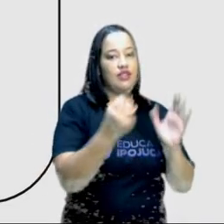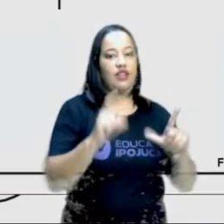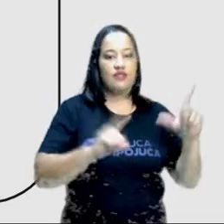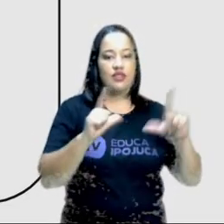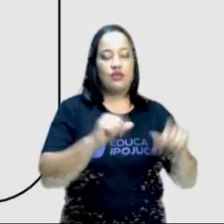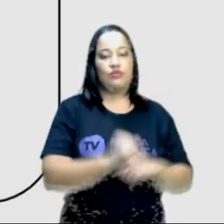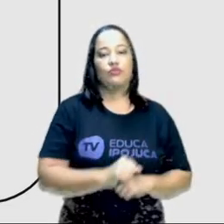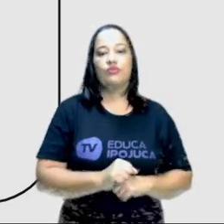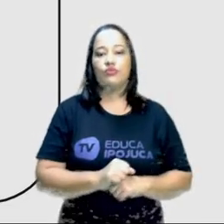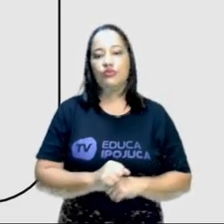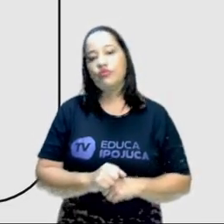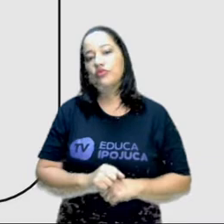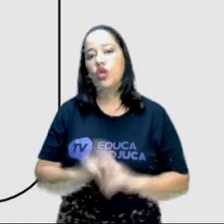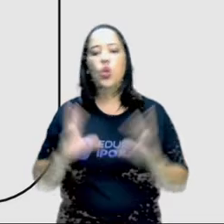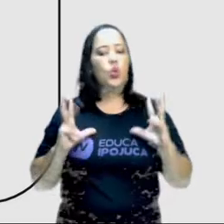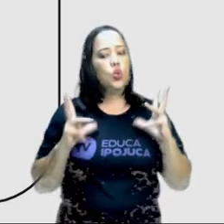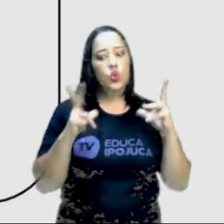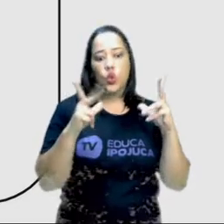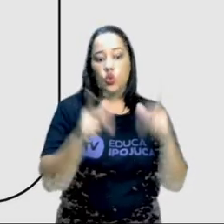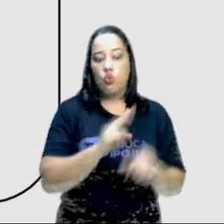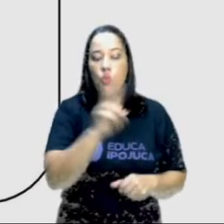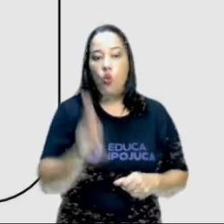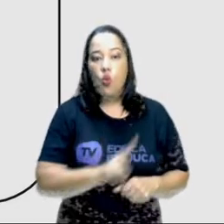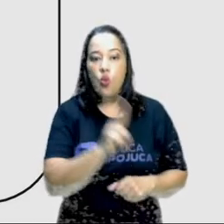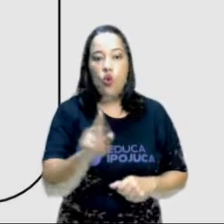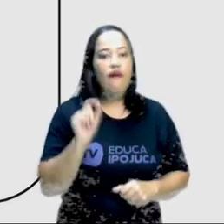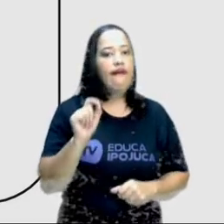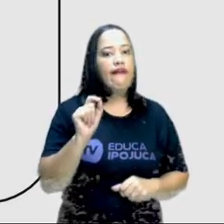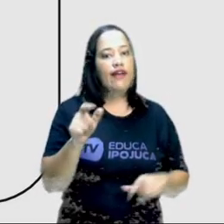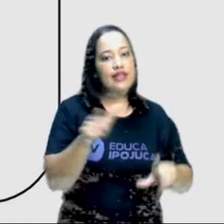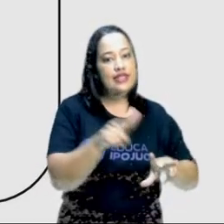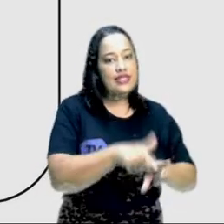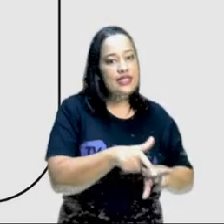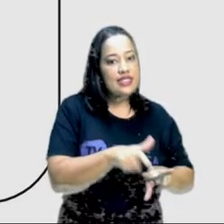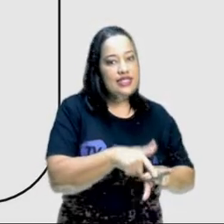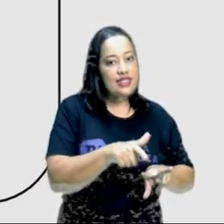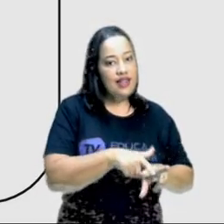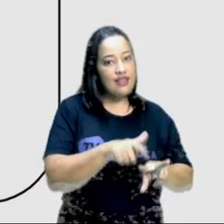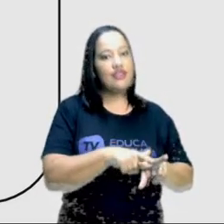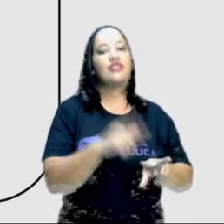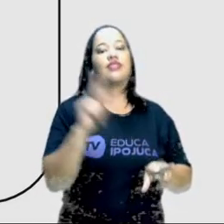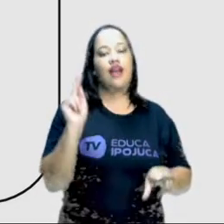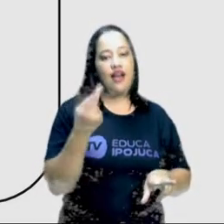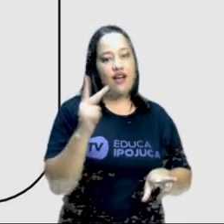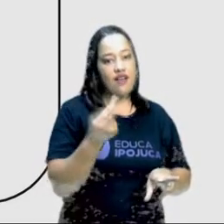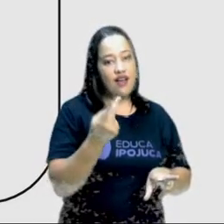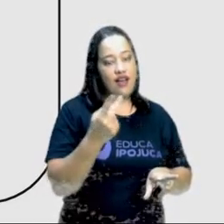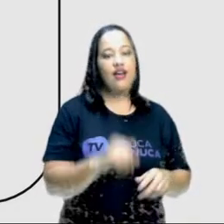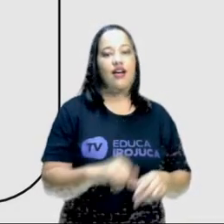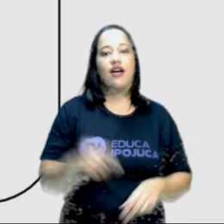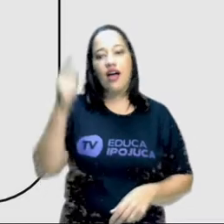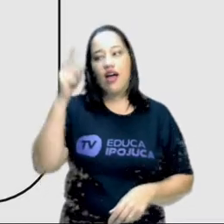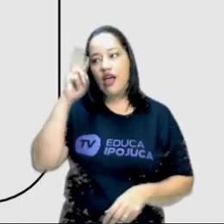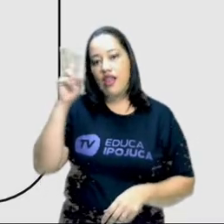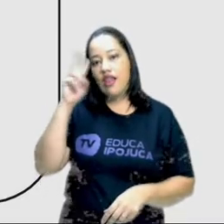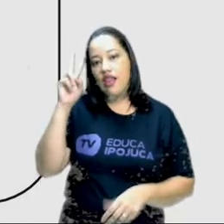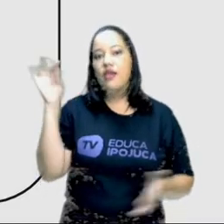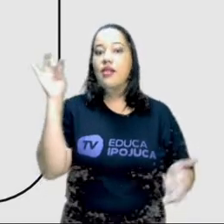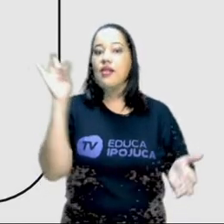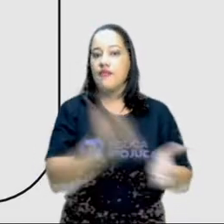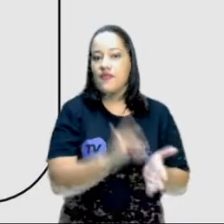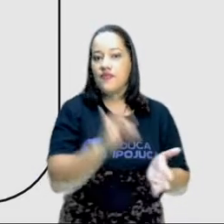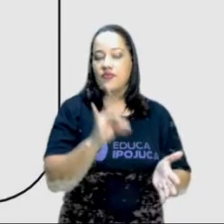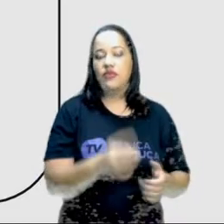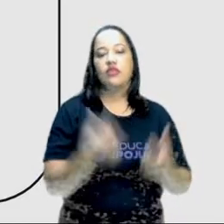Todo mundo usa. Pensamos em quê? As sandálias havaianas, as legítimas. As Portanto, a frase do slogan